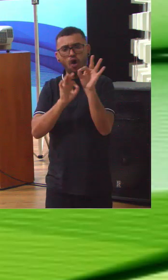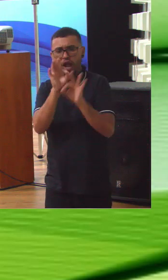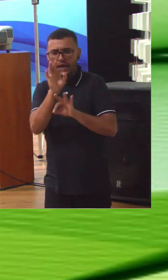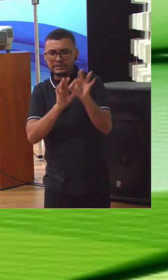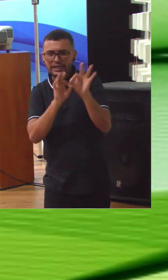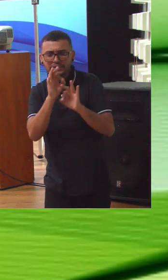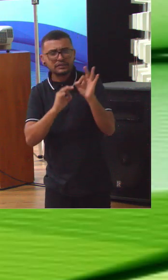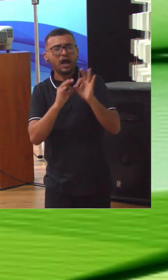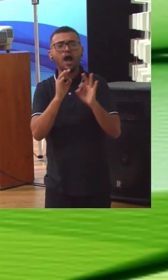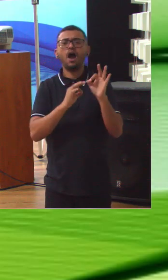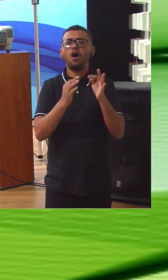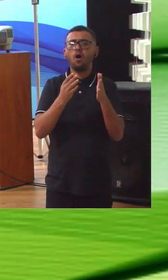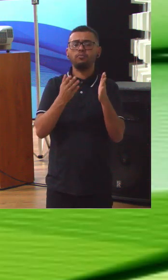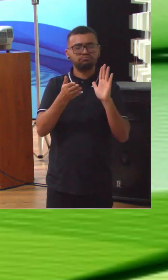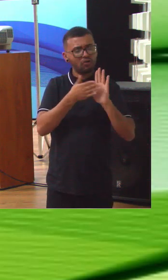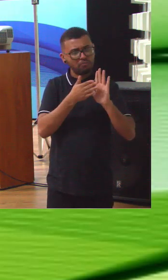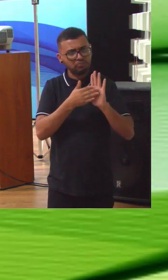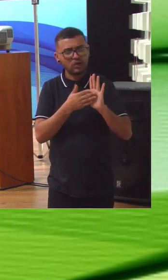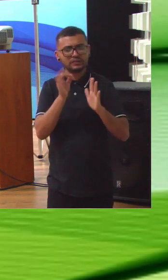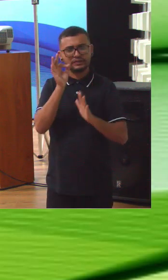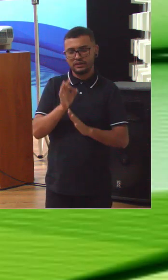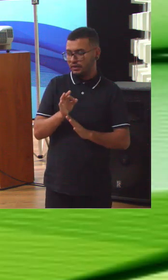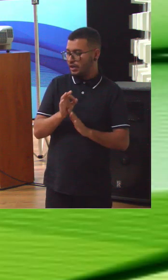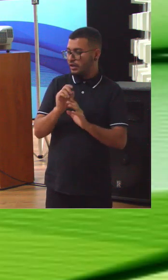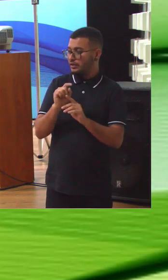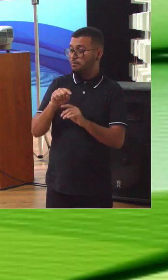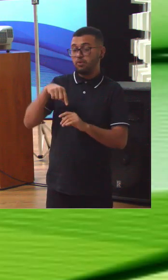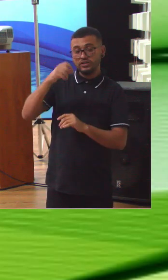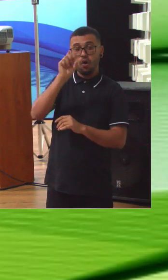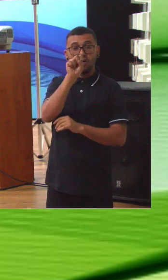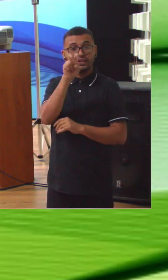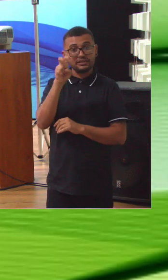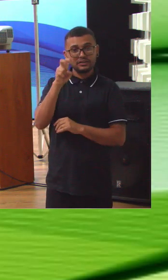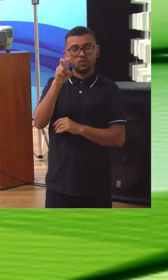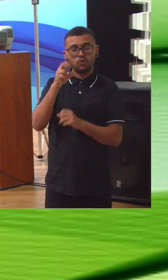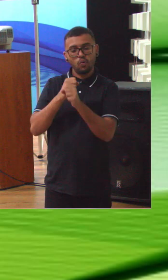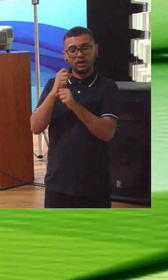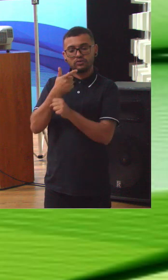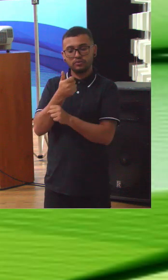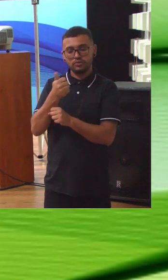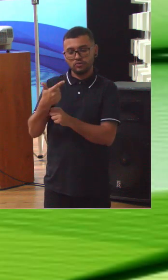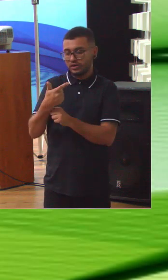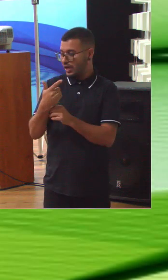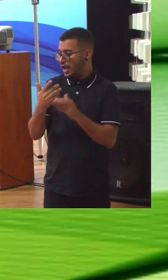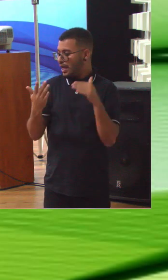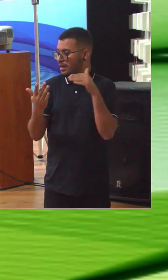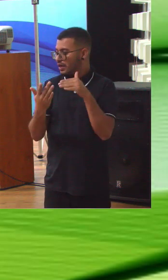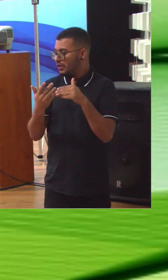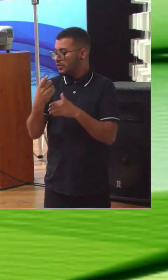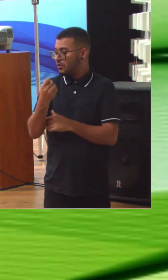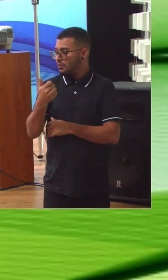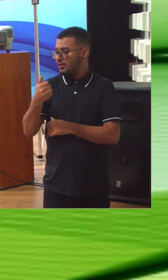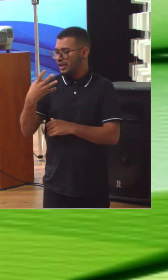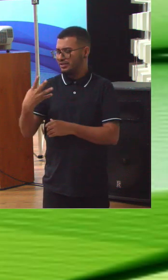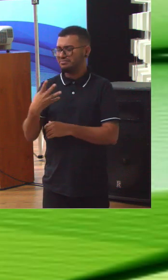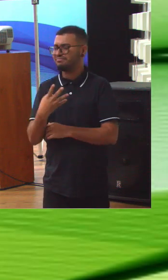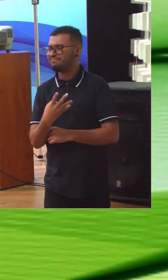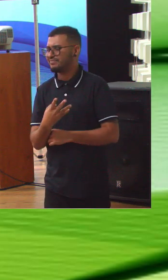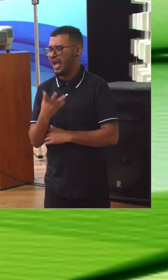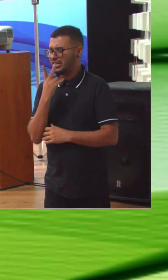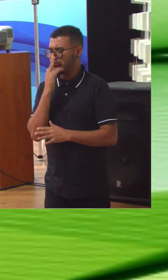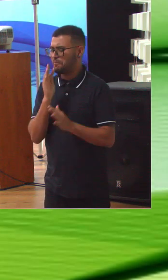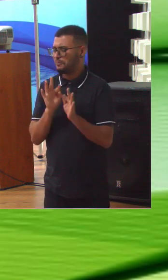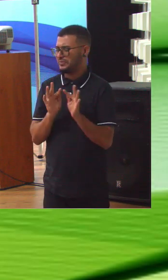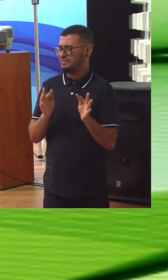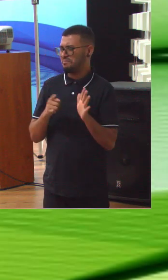planejamento. E esse número vai a 85% em 2012. E em 2014, nós achávamos que a pergunta estava simples demais.